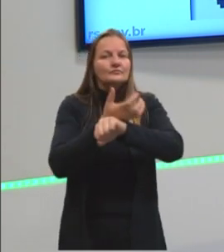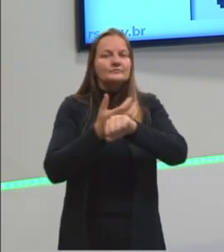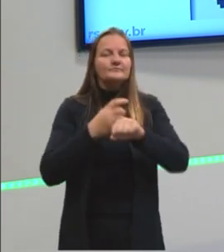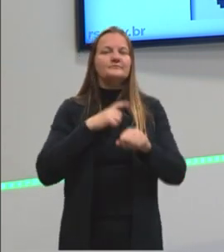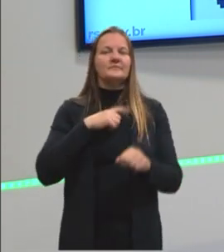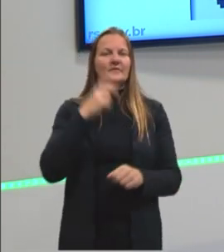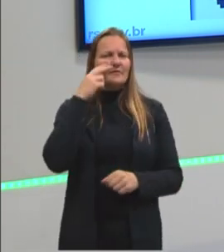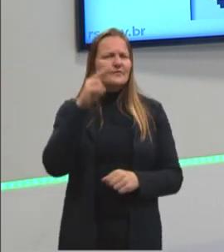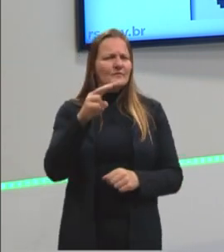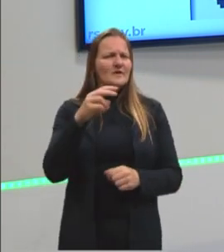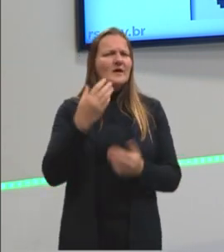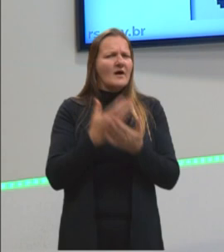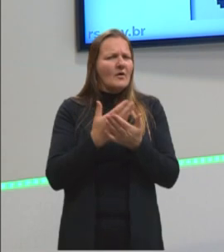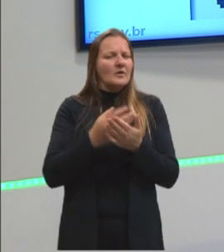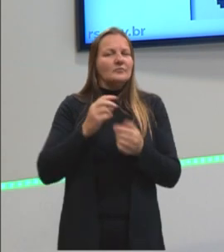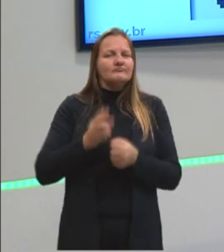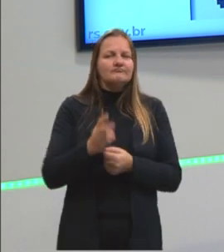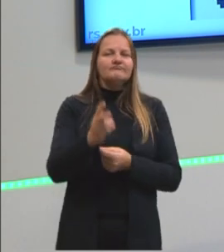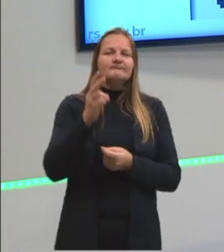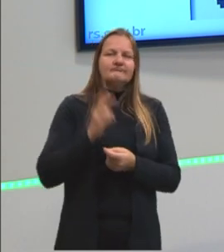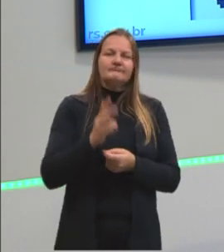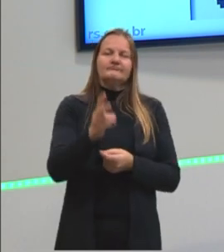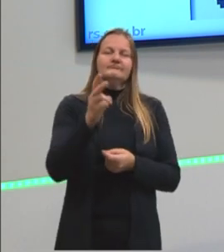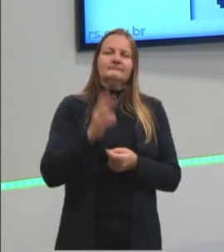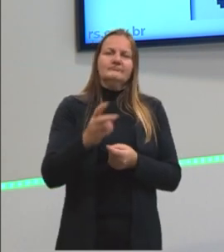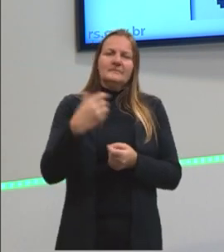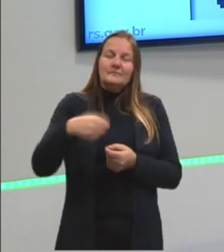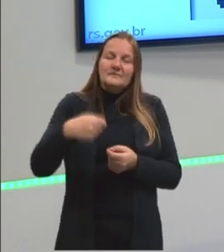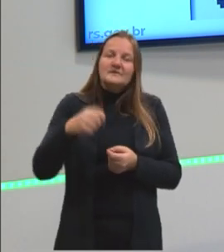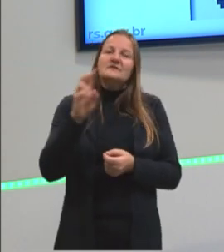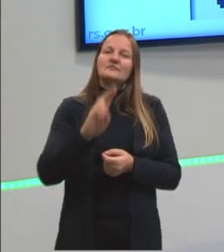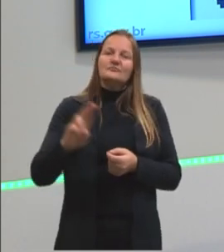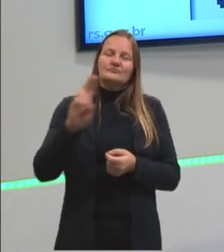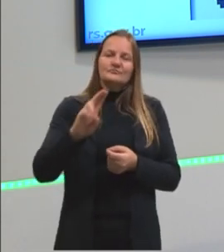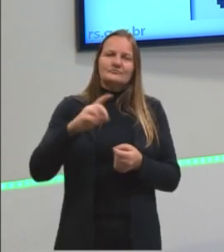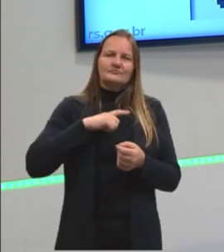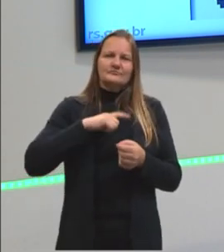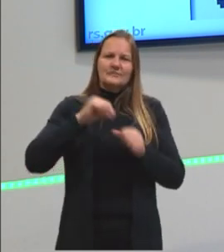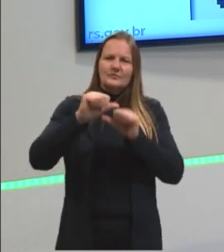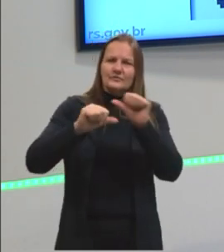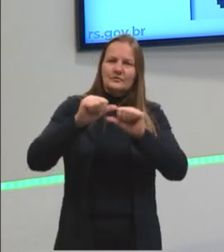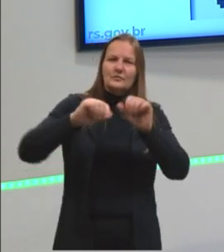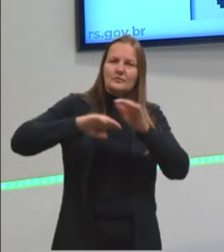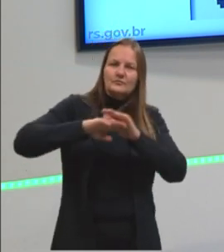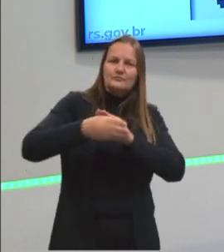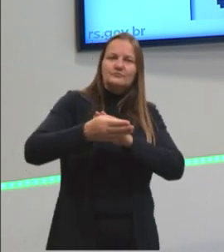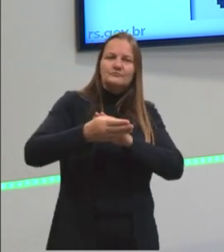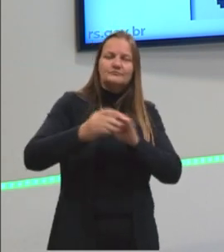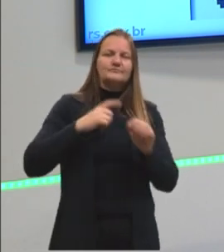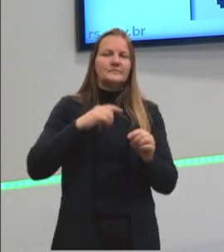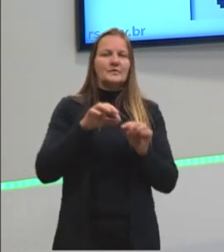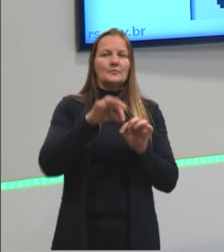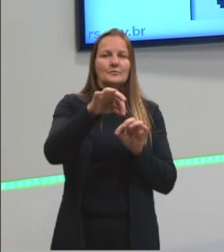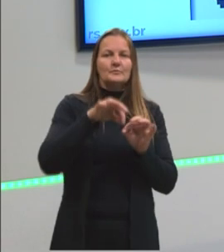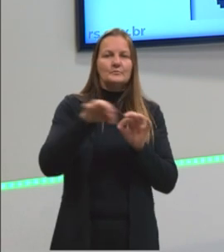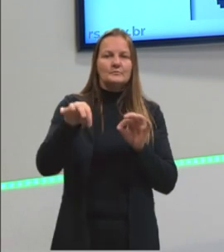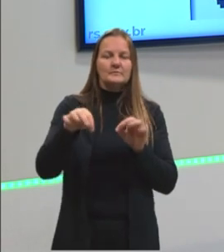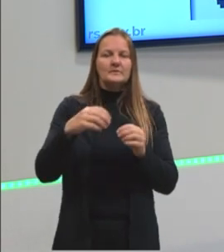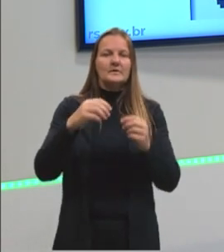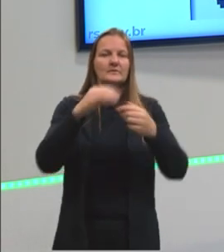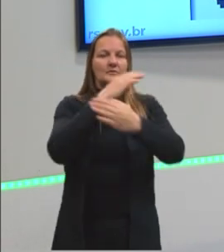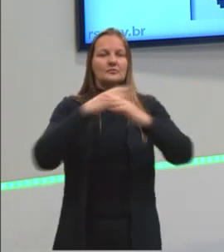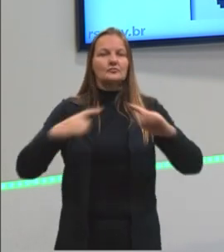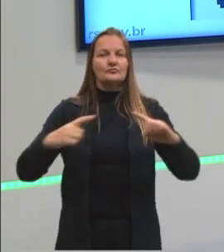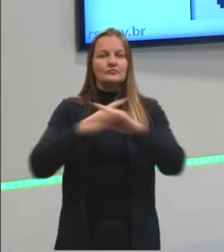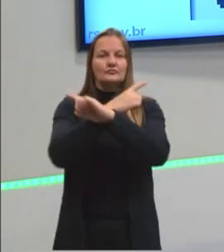vão ver que ao longo das nossas aulas, nós vamos precisar utilizar uma transformação entre unidades de medida, uma regra de três,